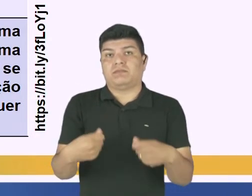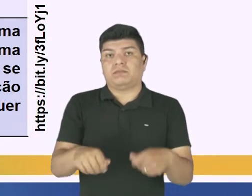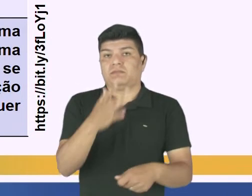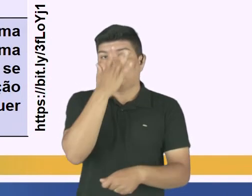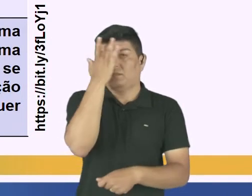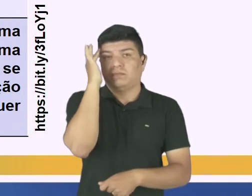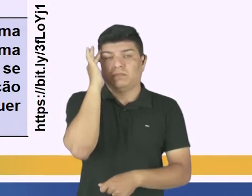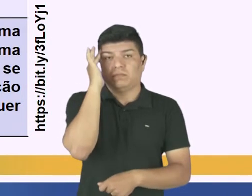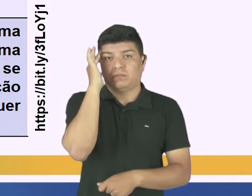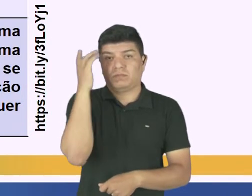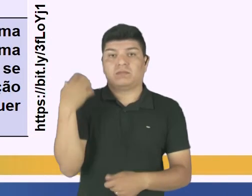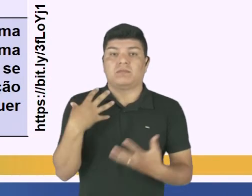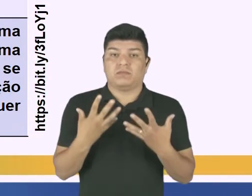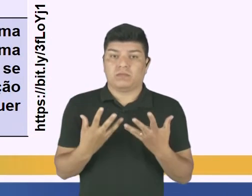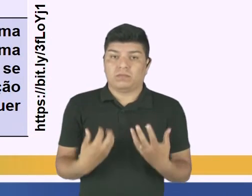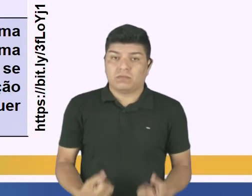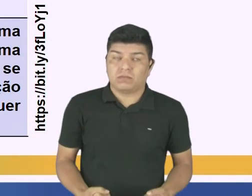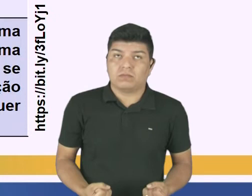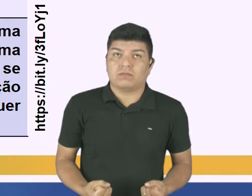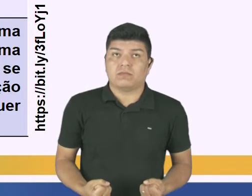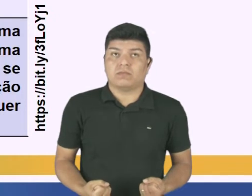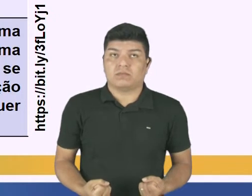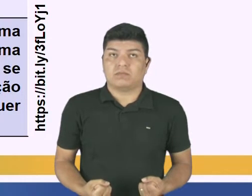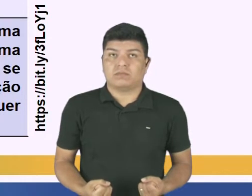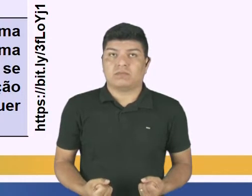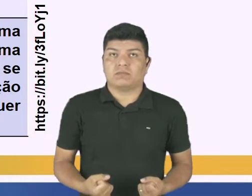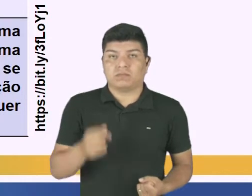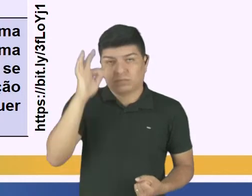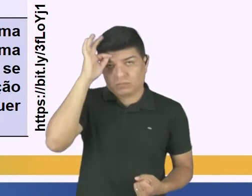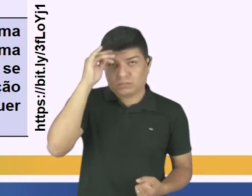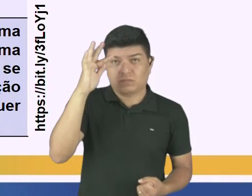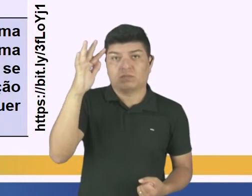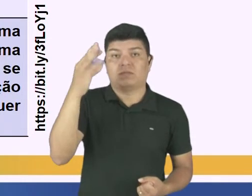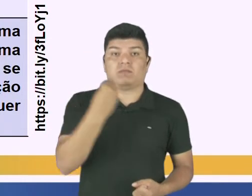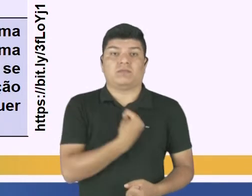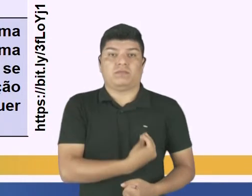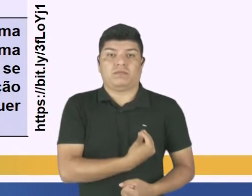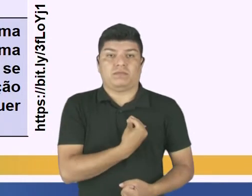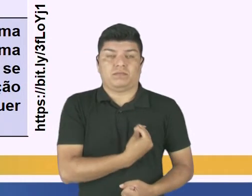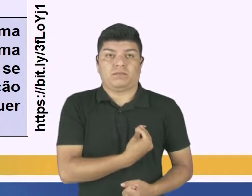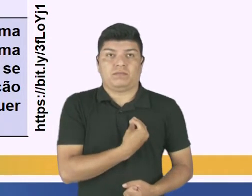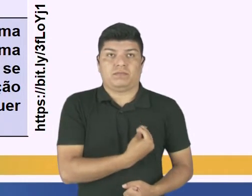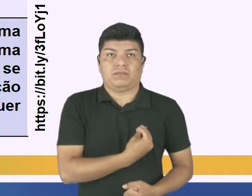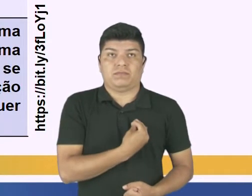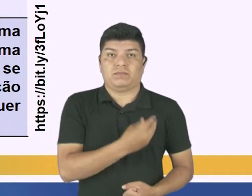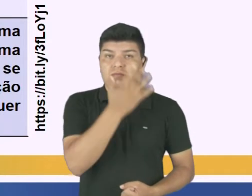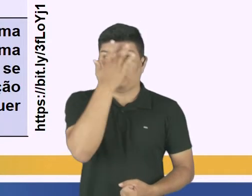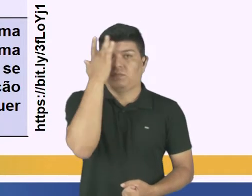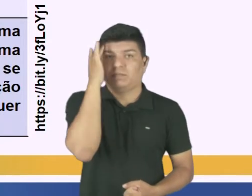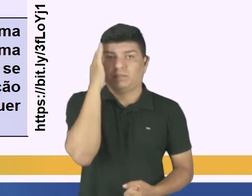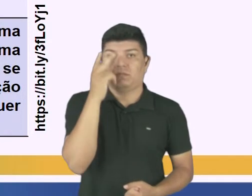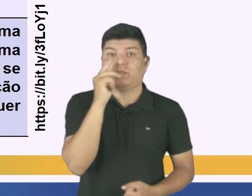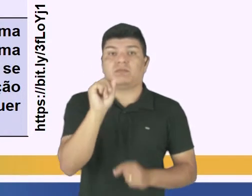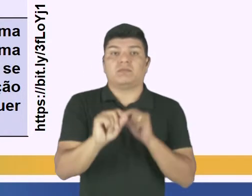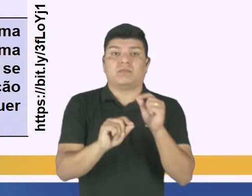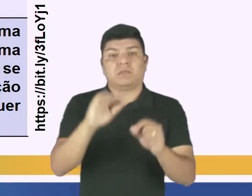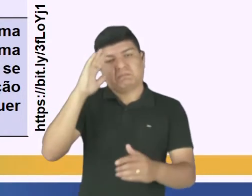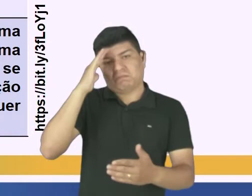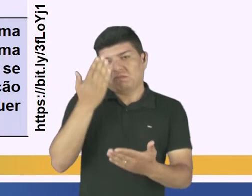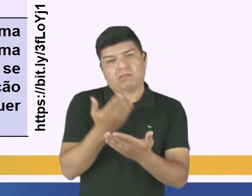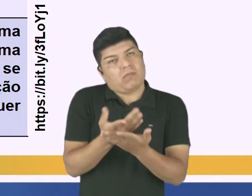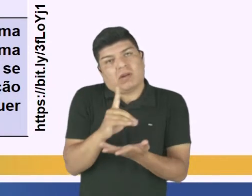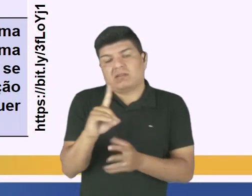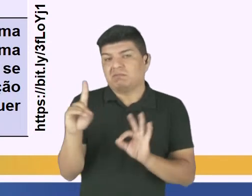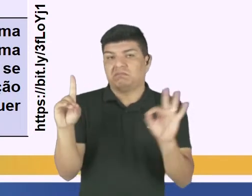pessoas que adotam a filosofia de vida. E essa pessoa pode ser ateu. Ela pode não querer